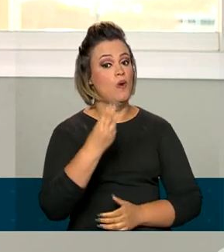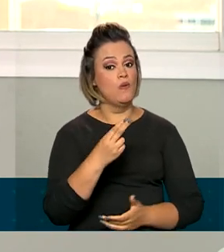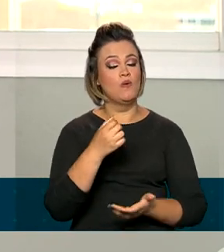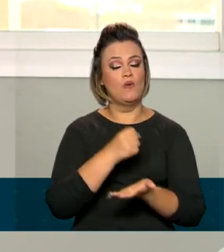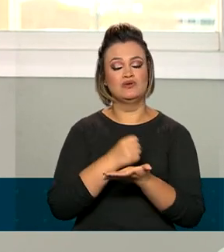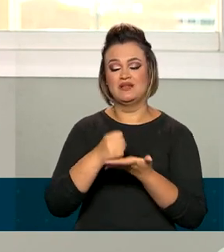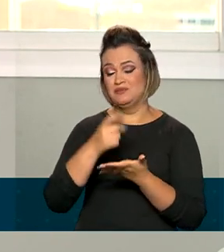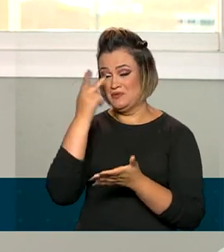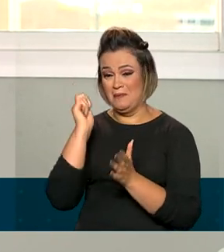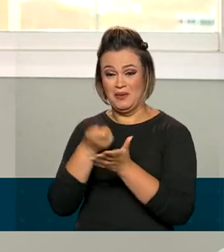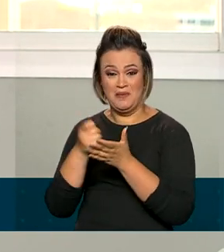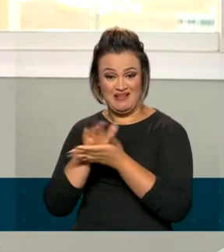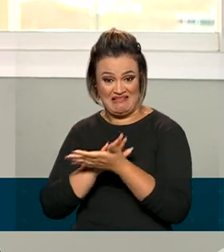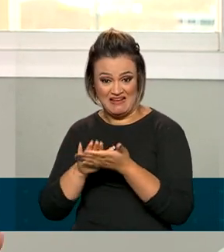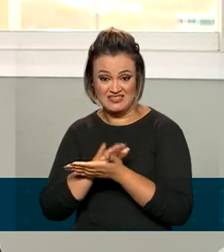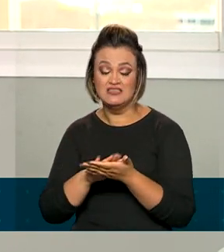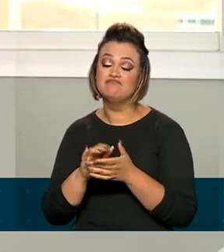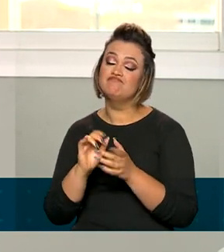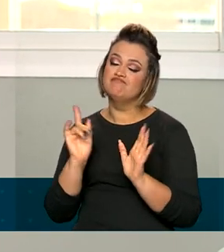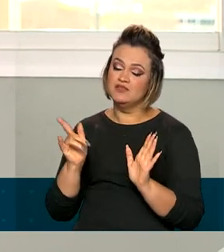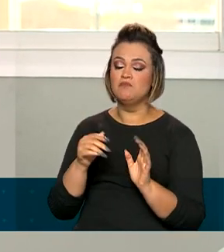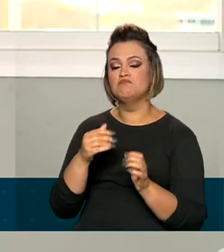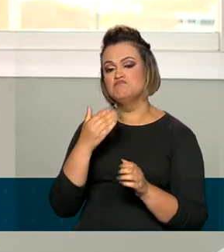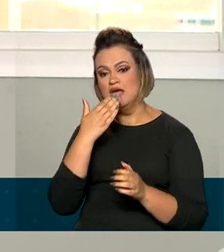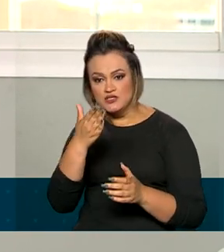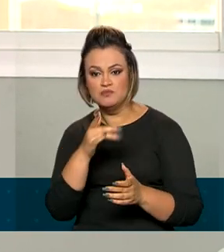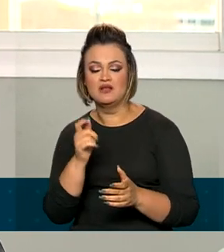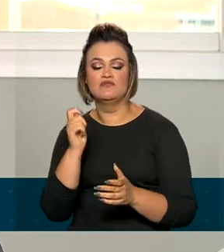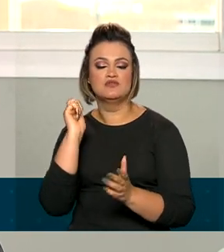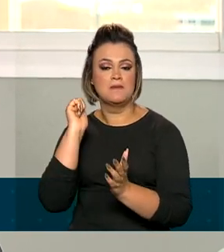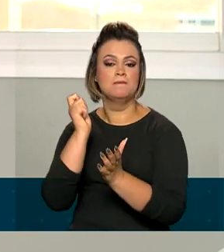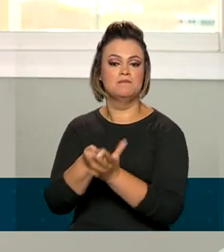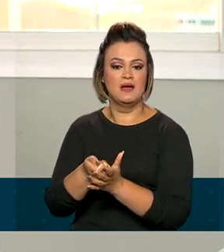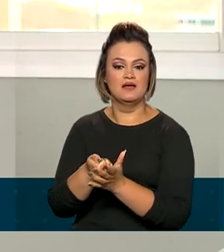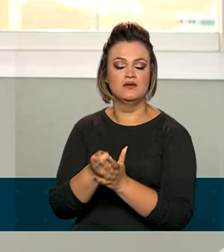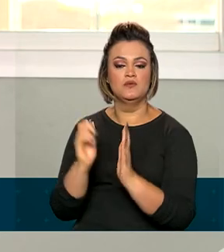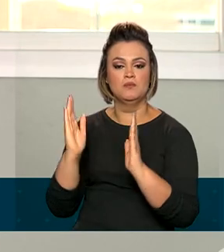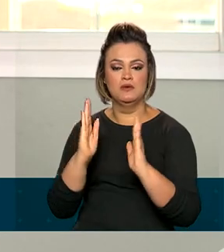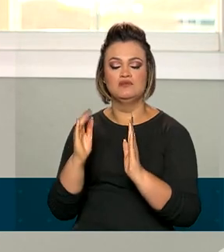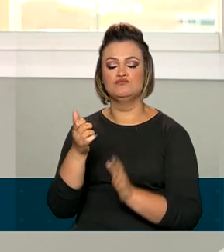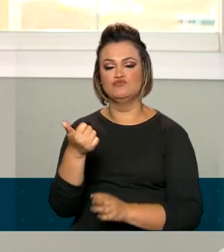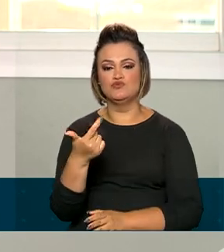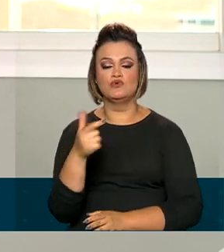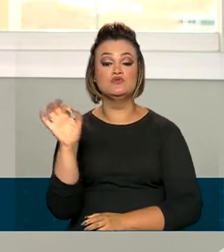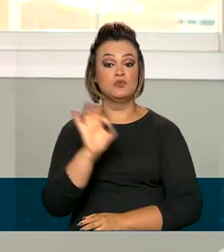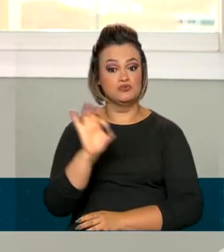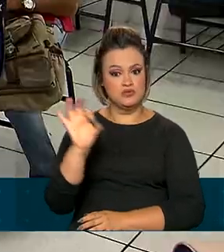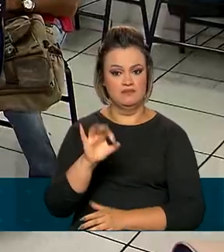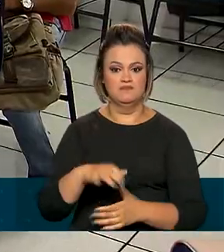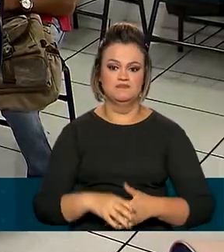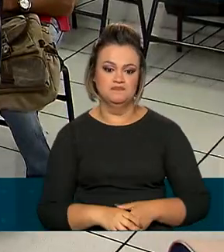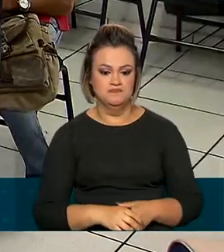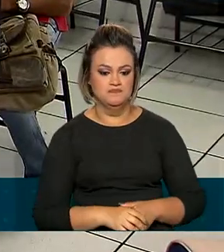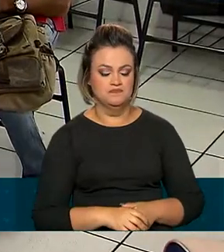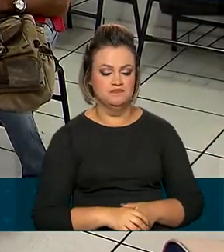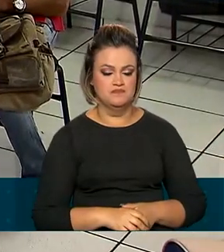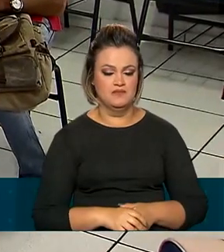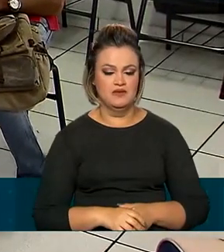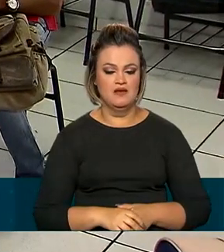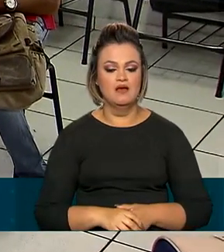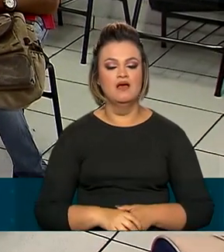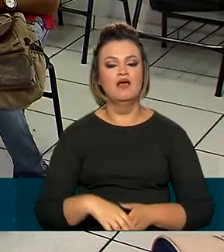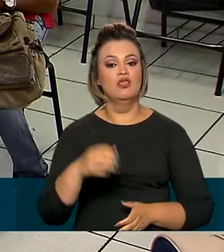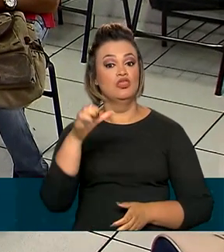adimplentes, eles têm aí um incentivo à quitação do financiamento com 12% no saldo devedor. Segundo o governo,